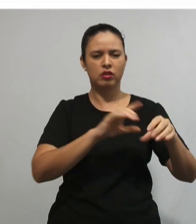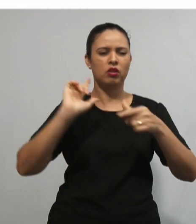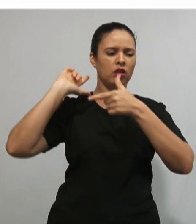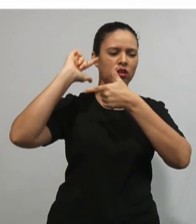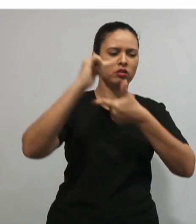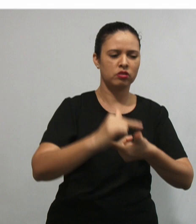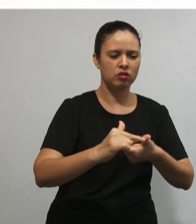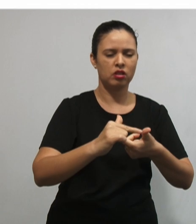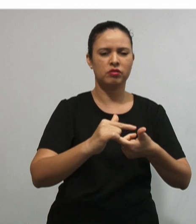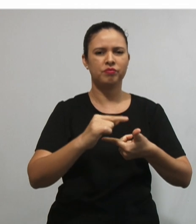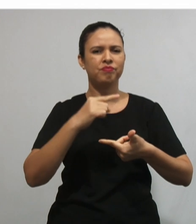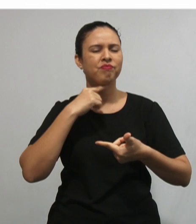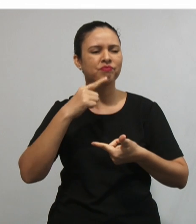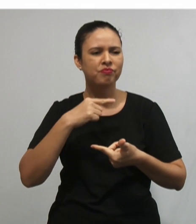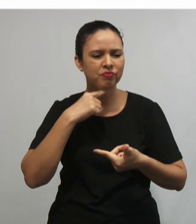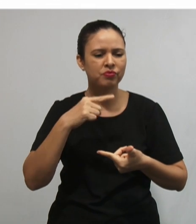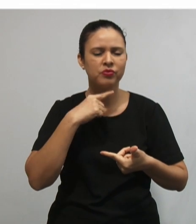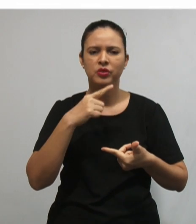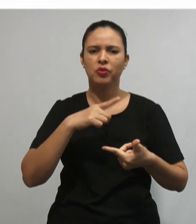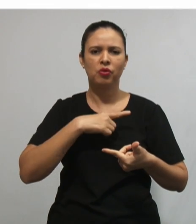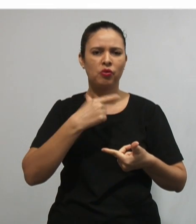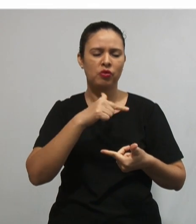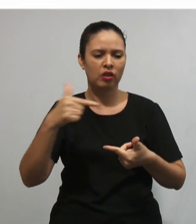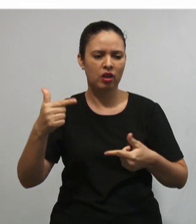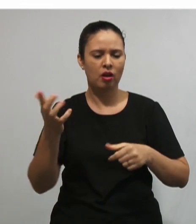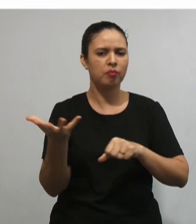questões educacionais, E